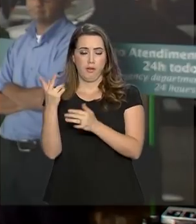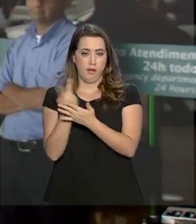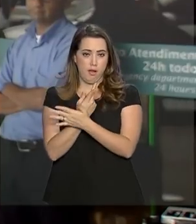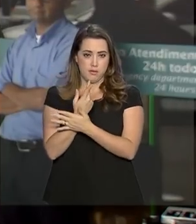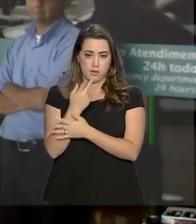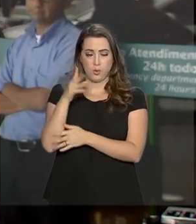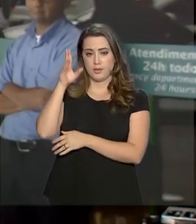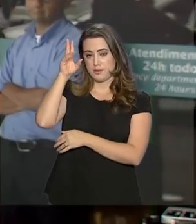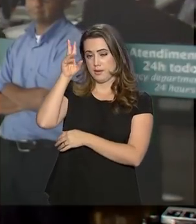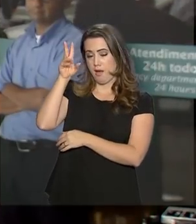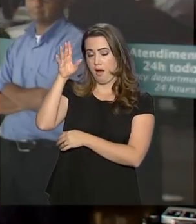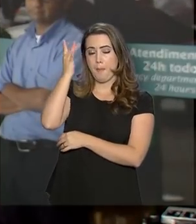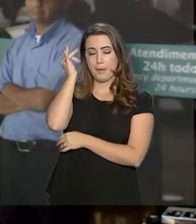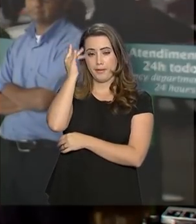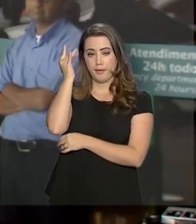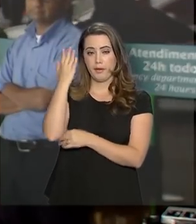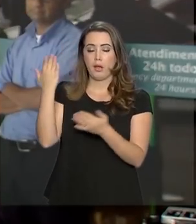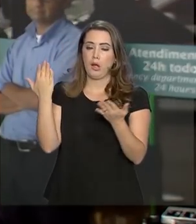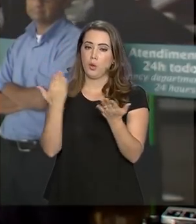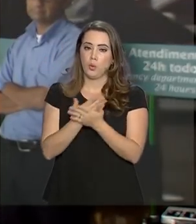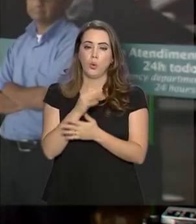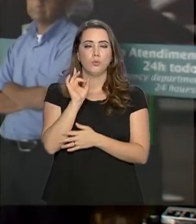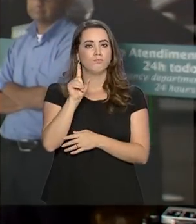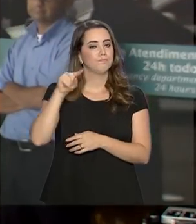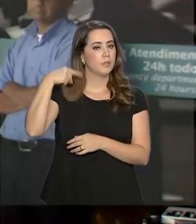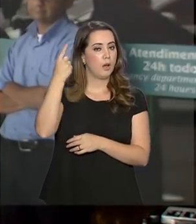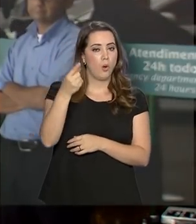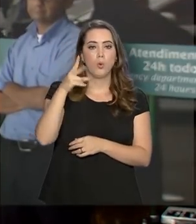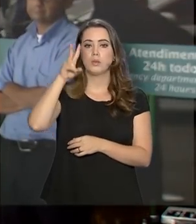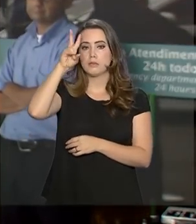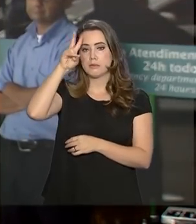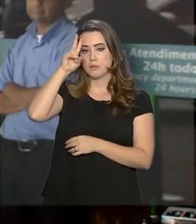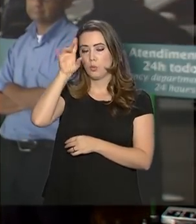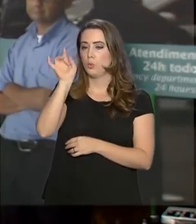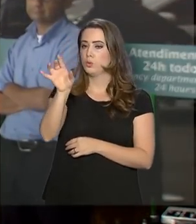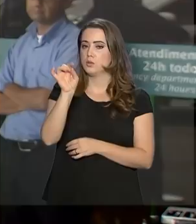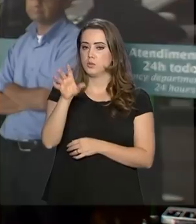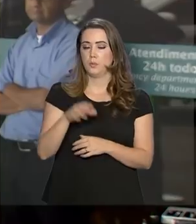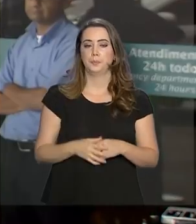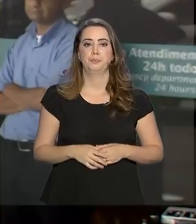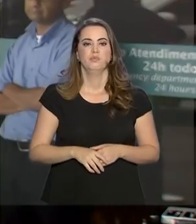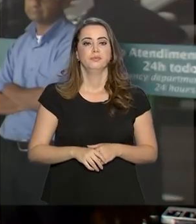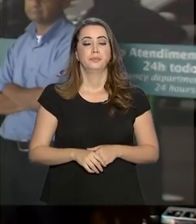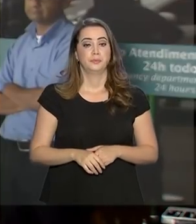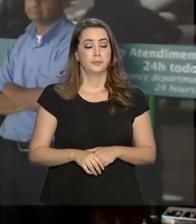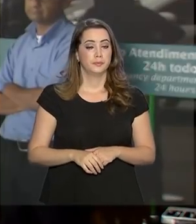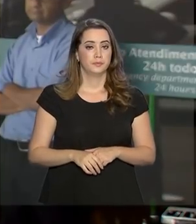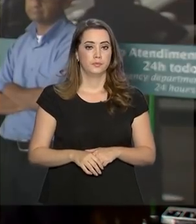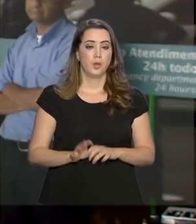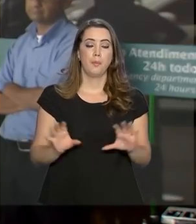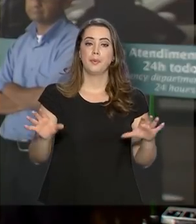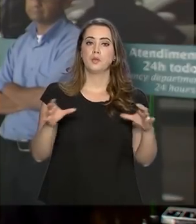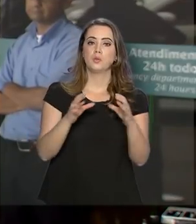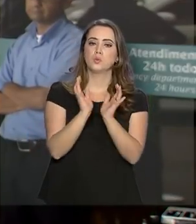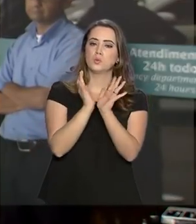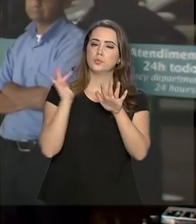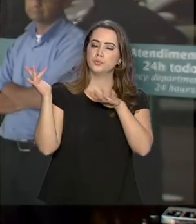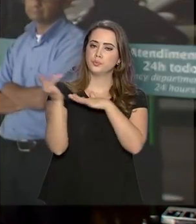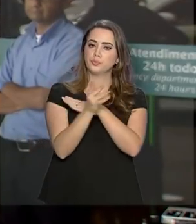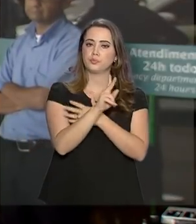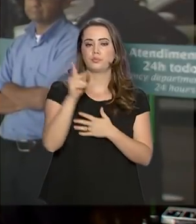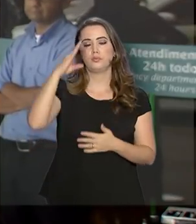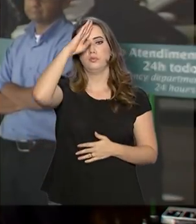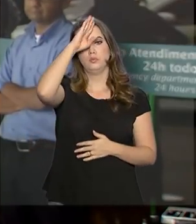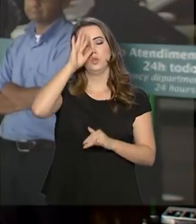foi adiada, pelo menos, para até a próxima segunda-feira. Pelas redes sociais, Jair Bolsonaro